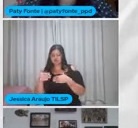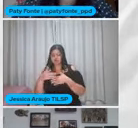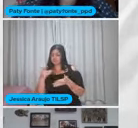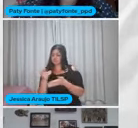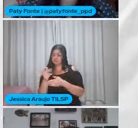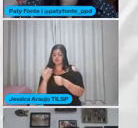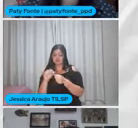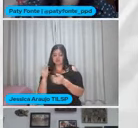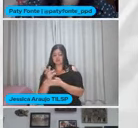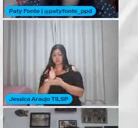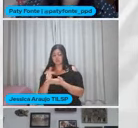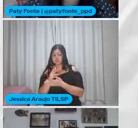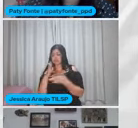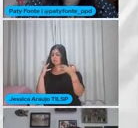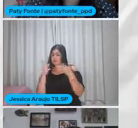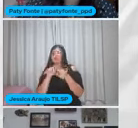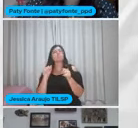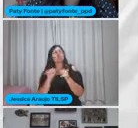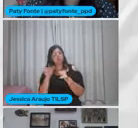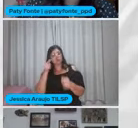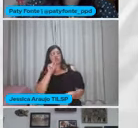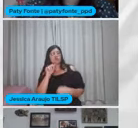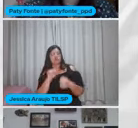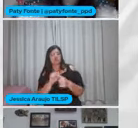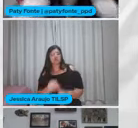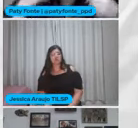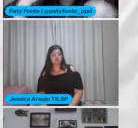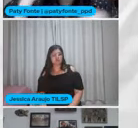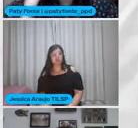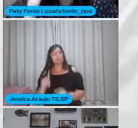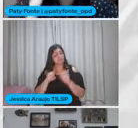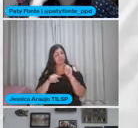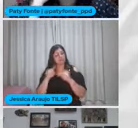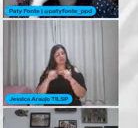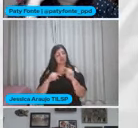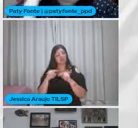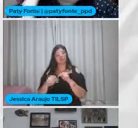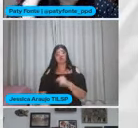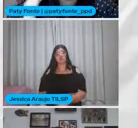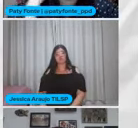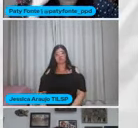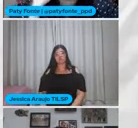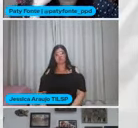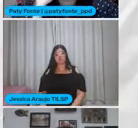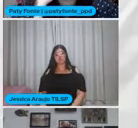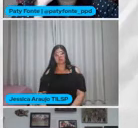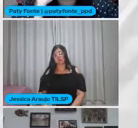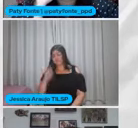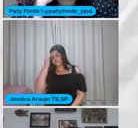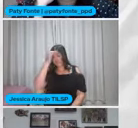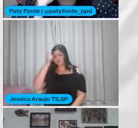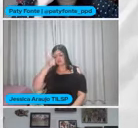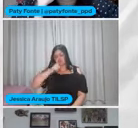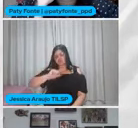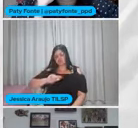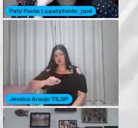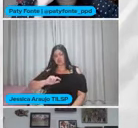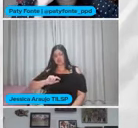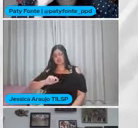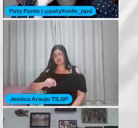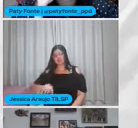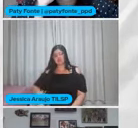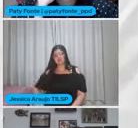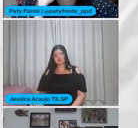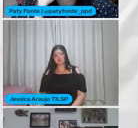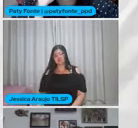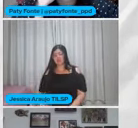Tem coisas que dá pra fazer aí Com um material que é De fácil acesso Execuível Na